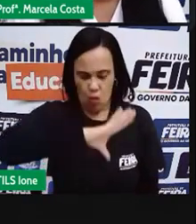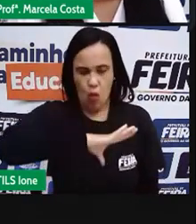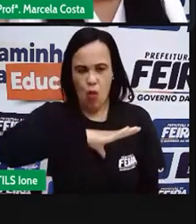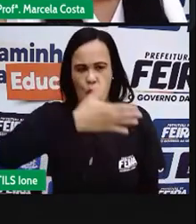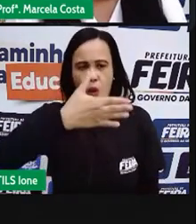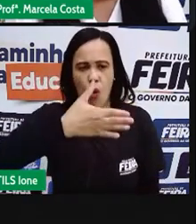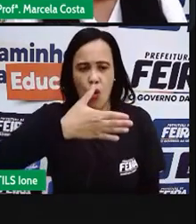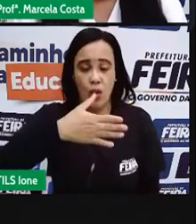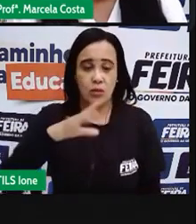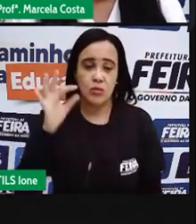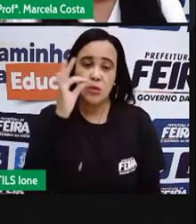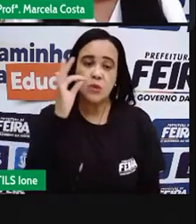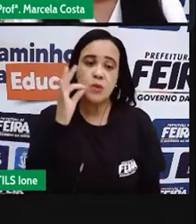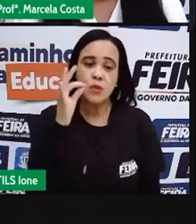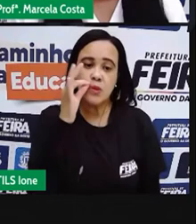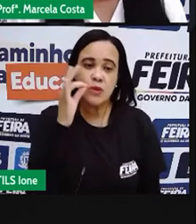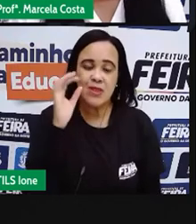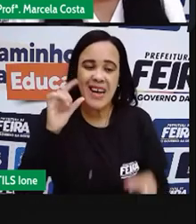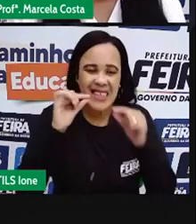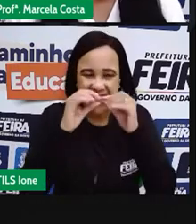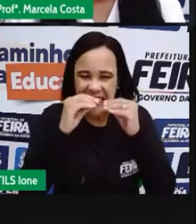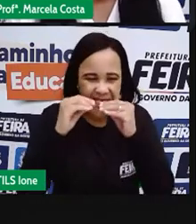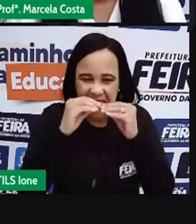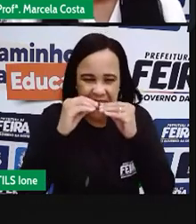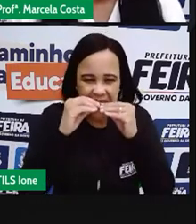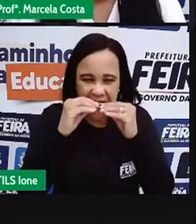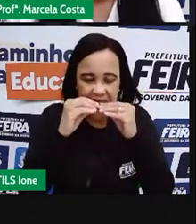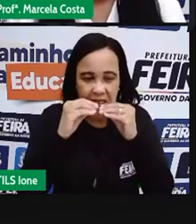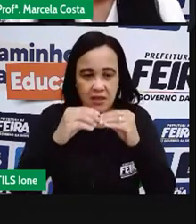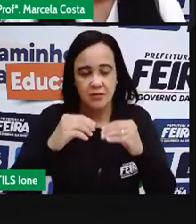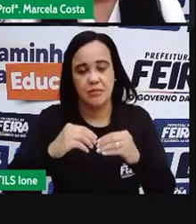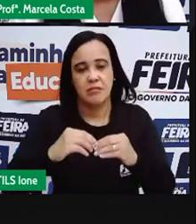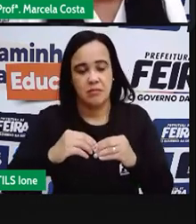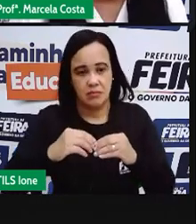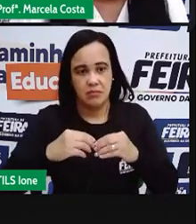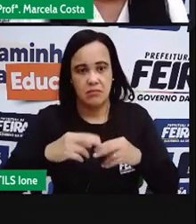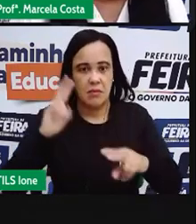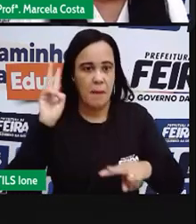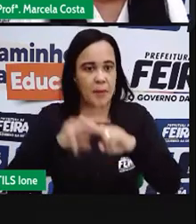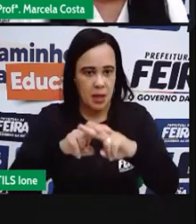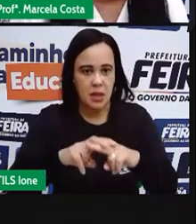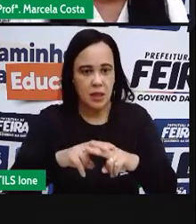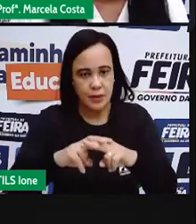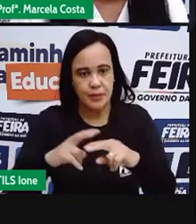rato foi joelho. A rede. A corda que aprendia. O leão.